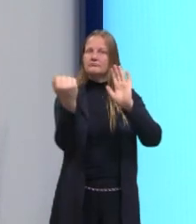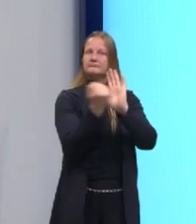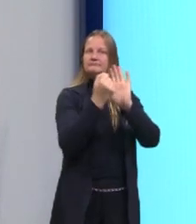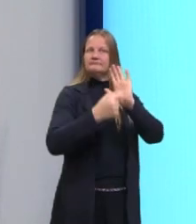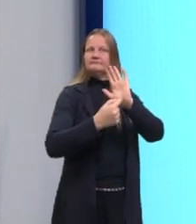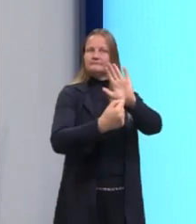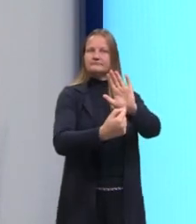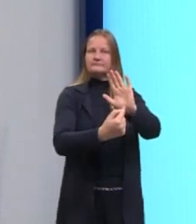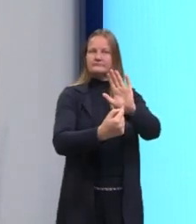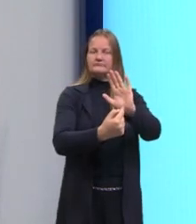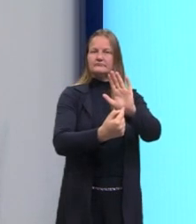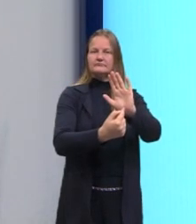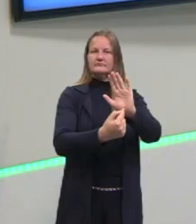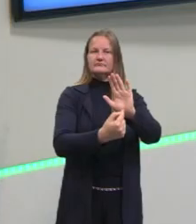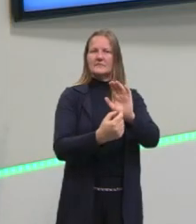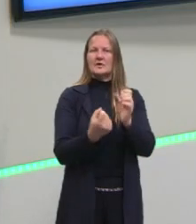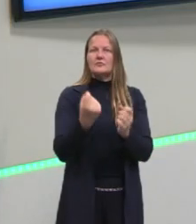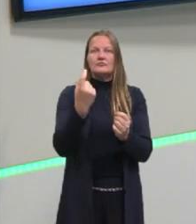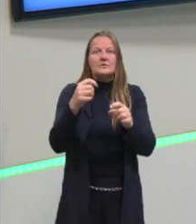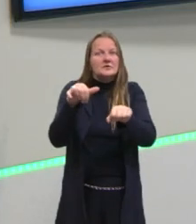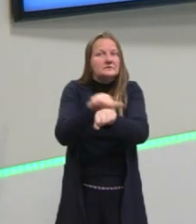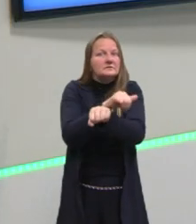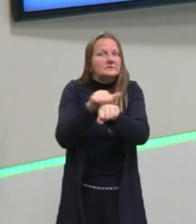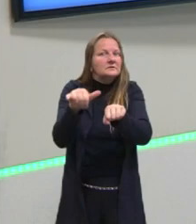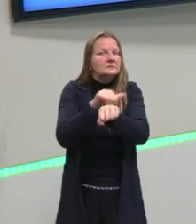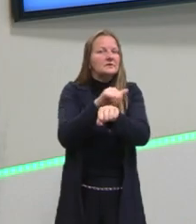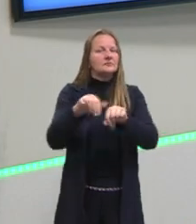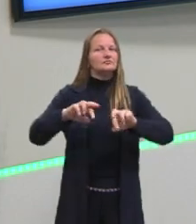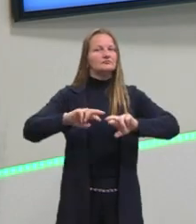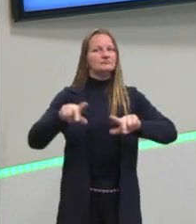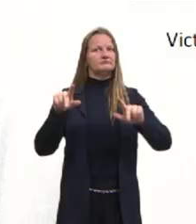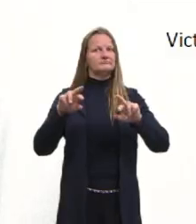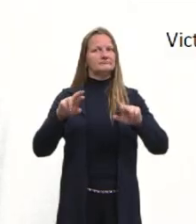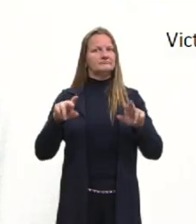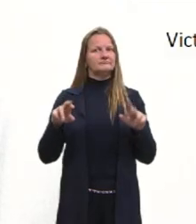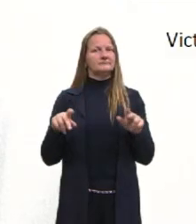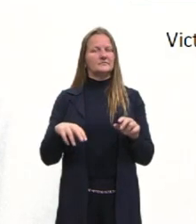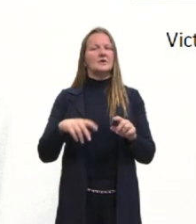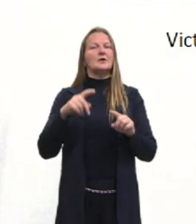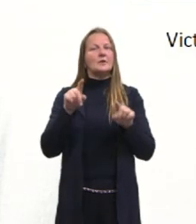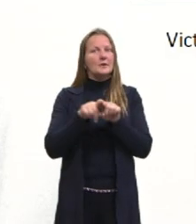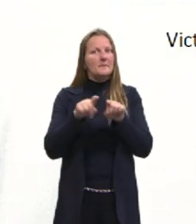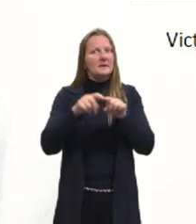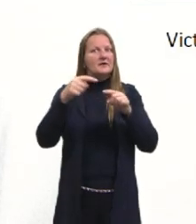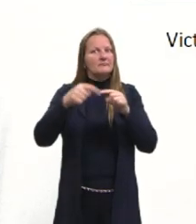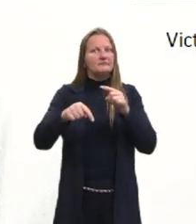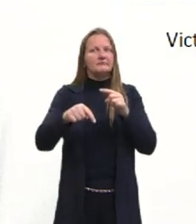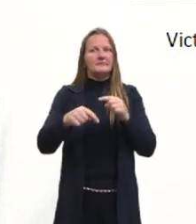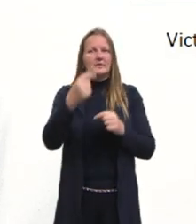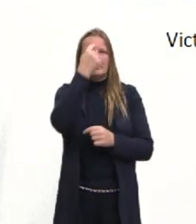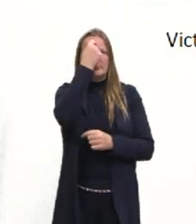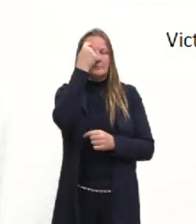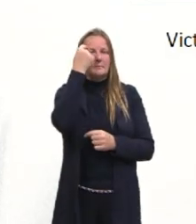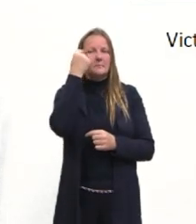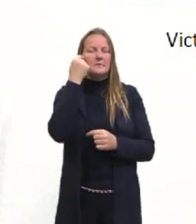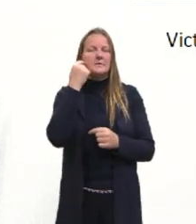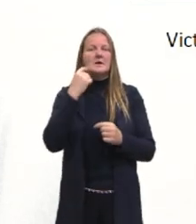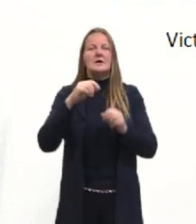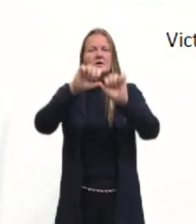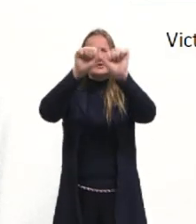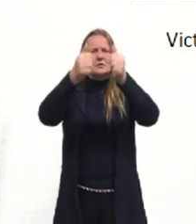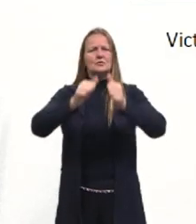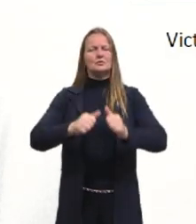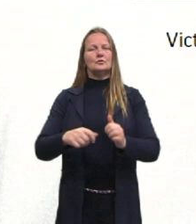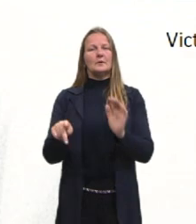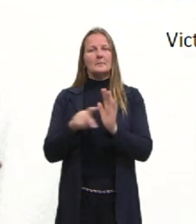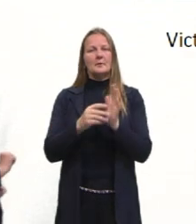pela busca incessante de diferentes técnicas. Então, também rompendo com esse academicismo, a escultura